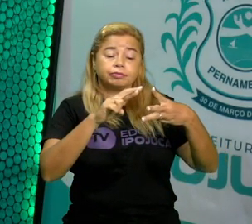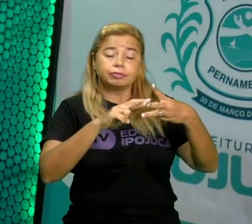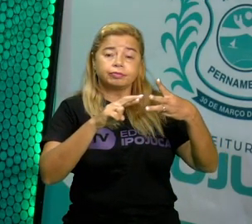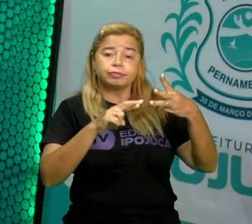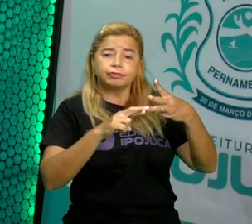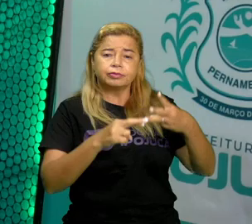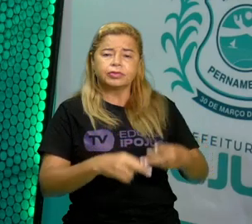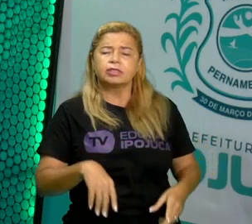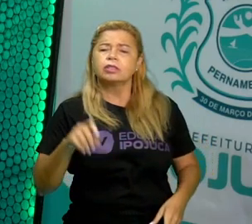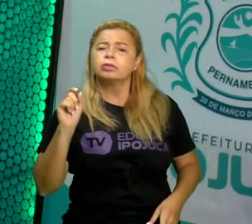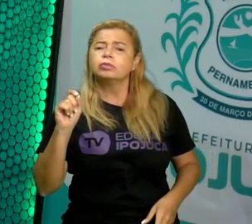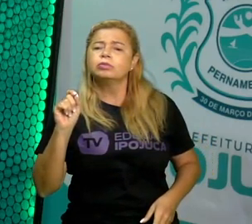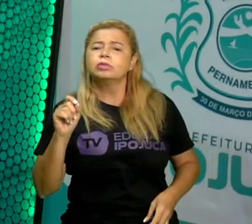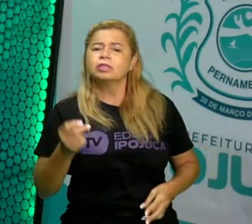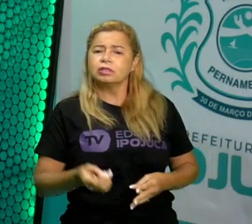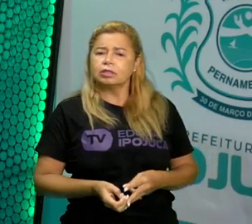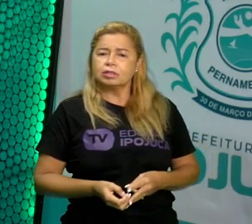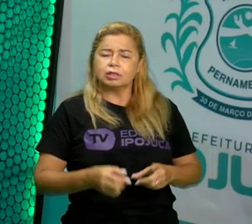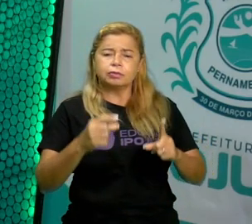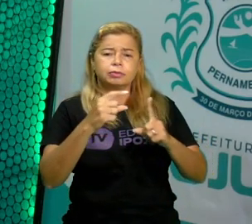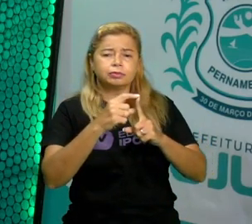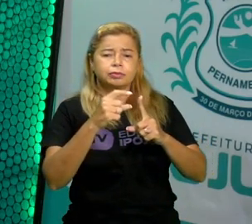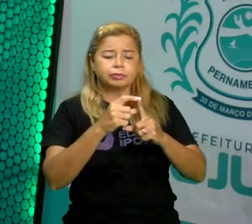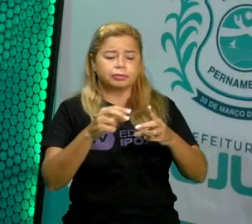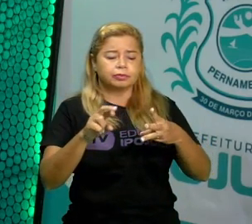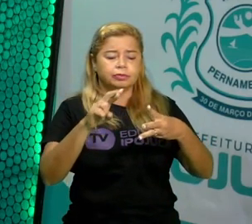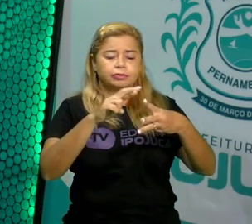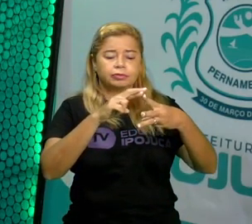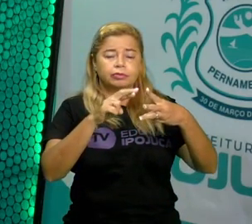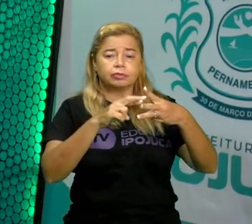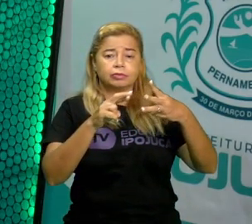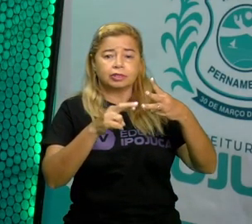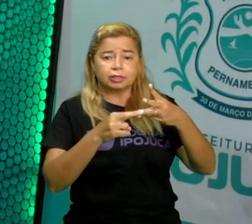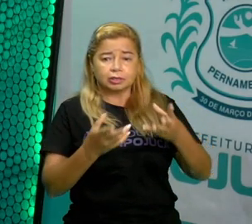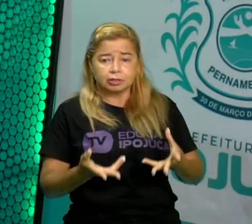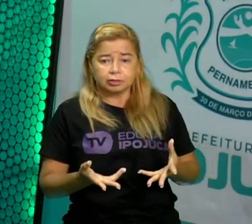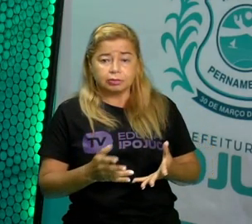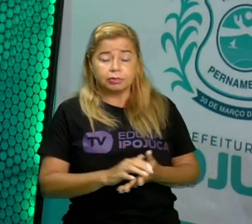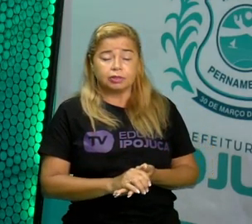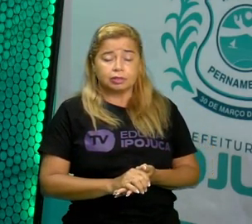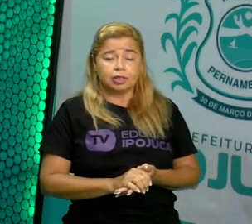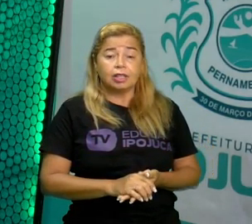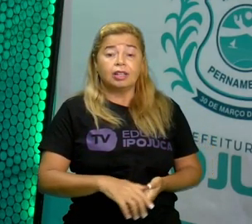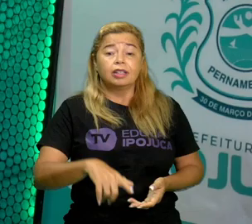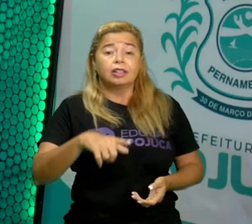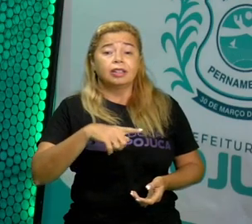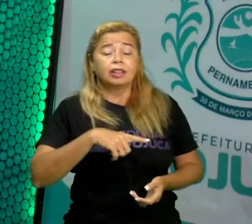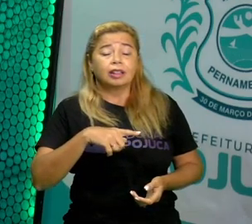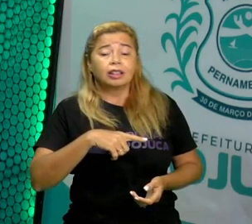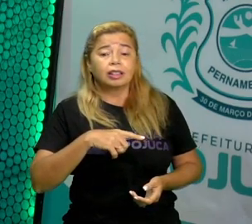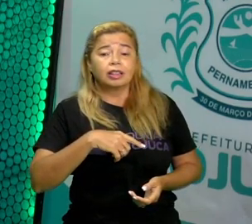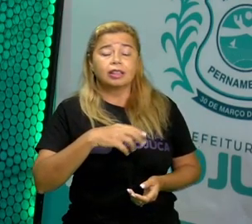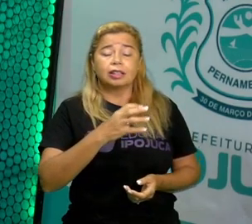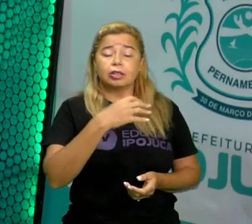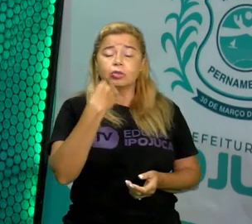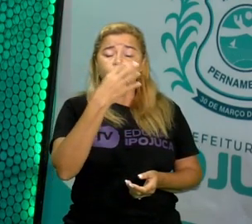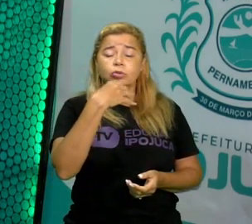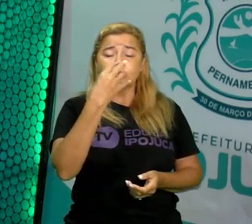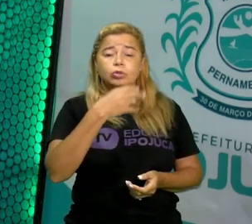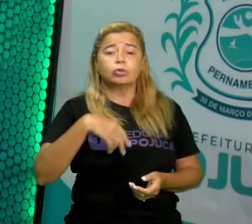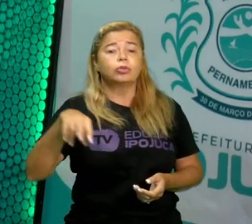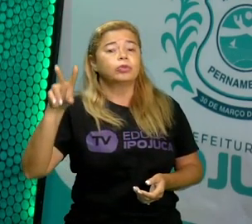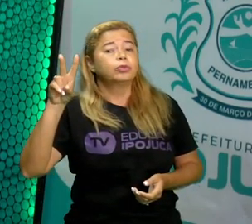isso que agiu? Palavras que rimam, que tem uma mesma sonoridade no